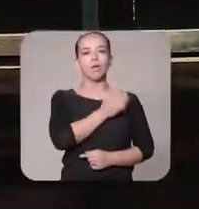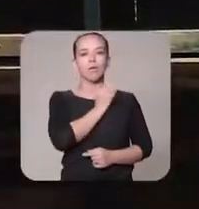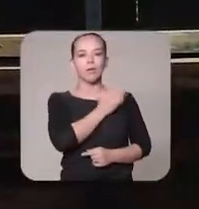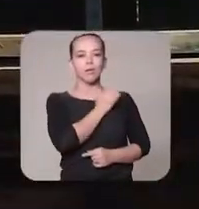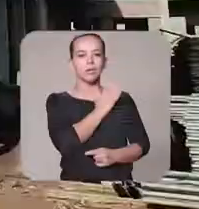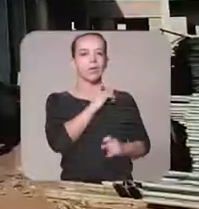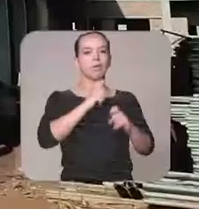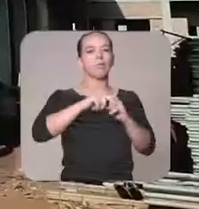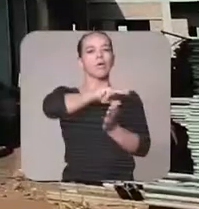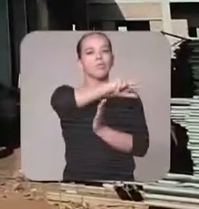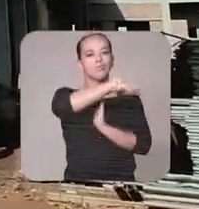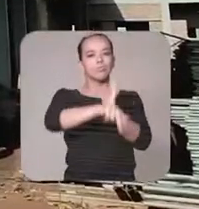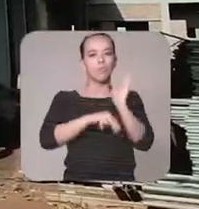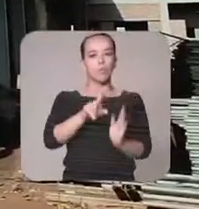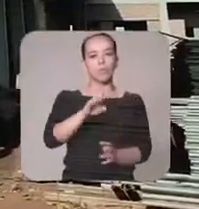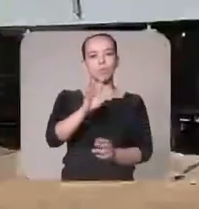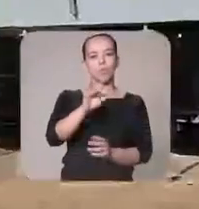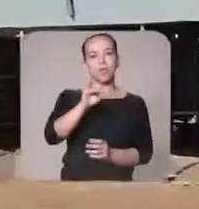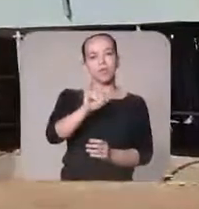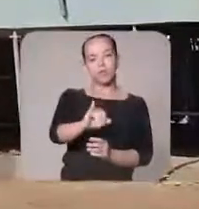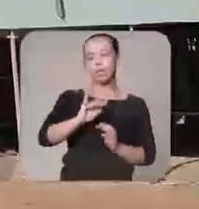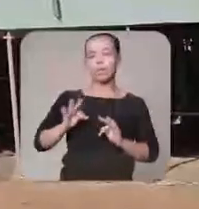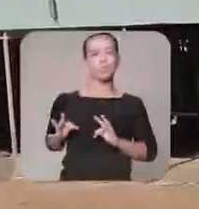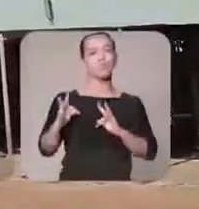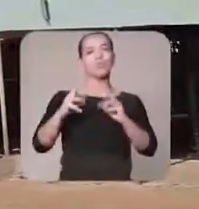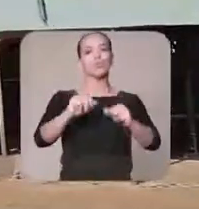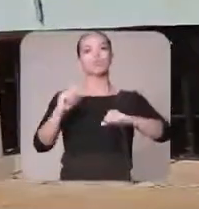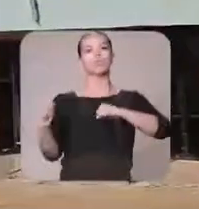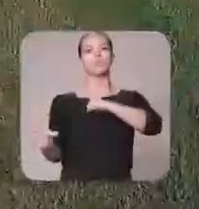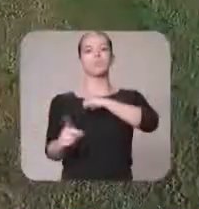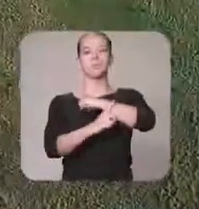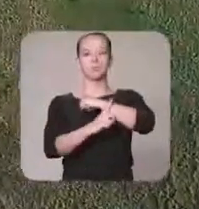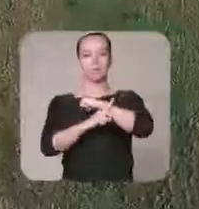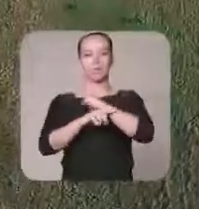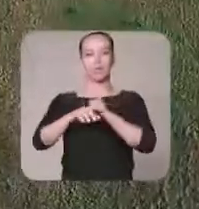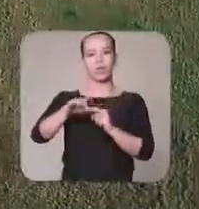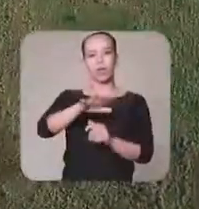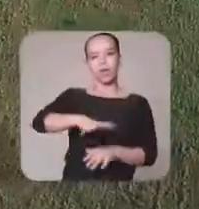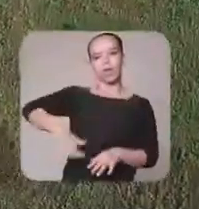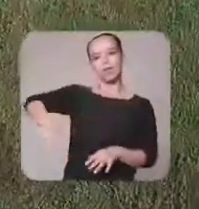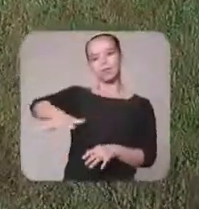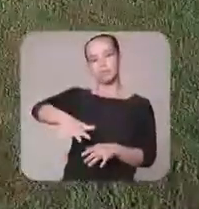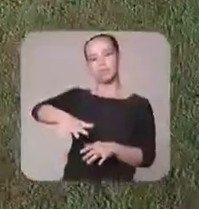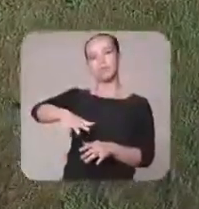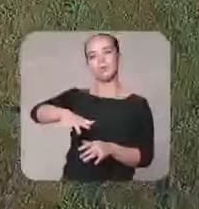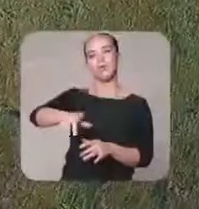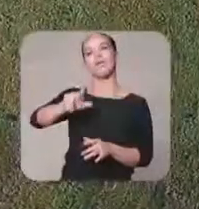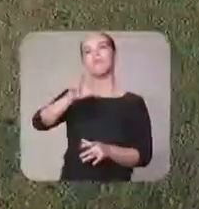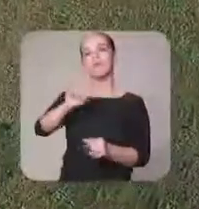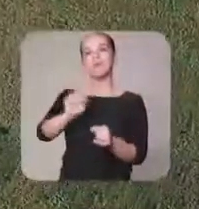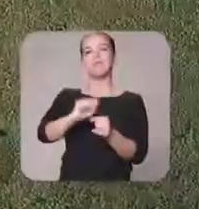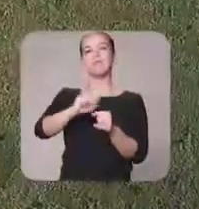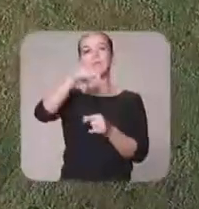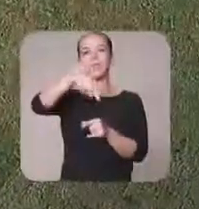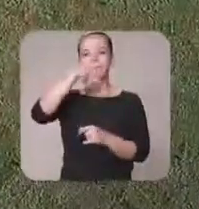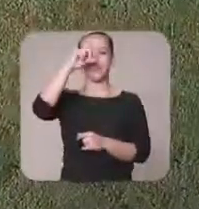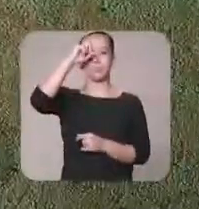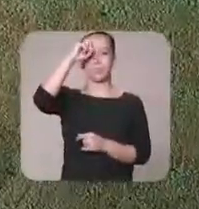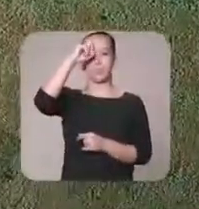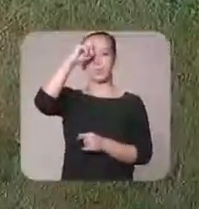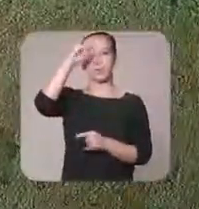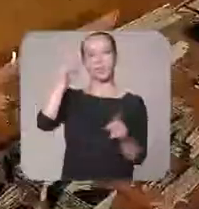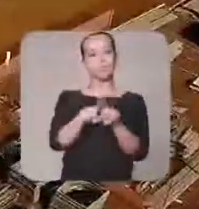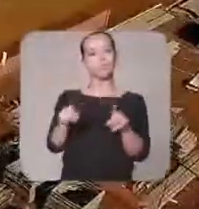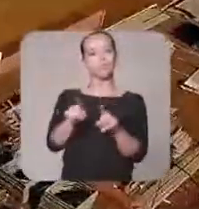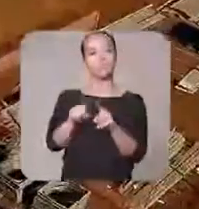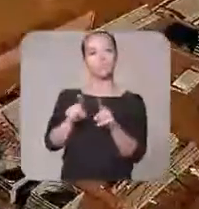cardiologia, UTIs, UTI neonatal. Todo o atendimento do Bolsão, da região do Bolsão, será feito nesse hospital. E que